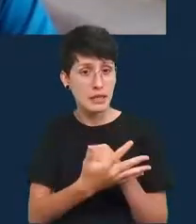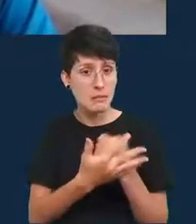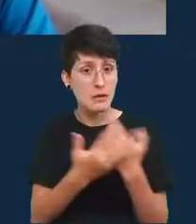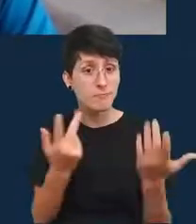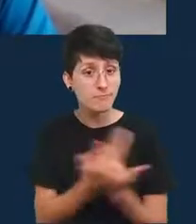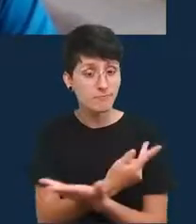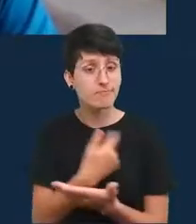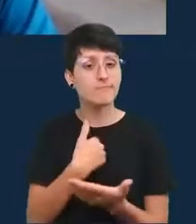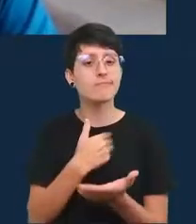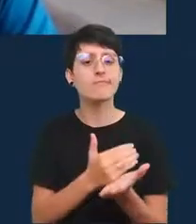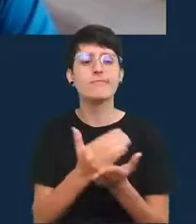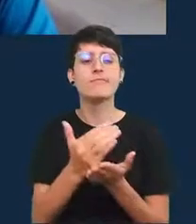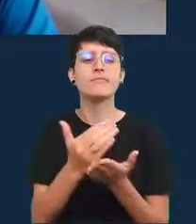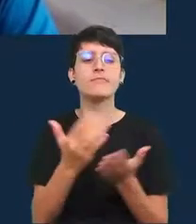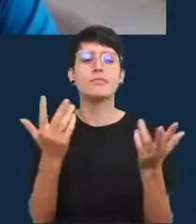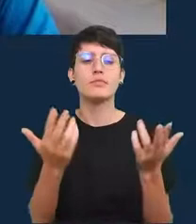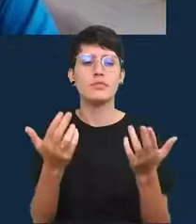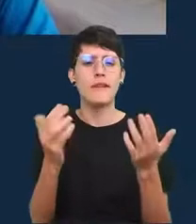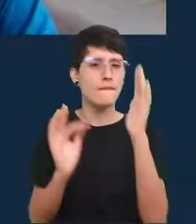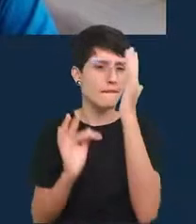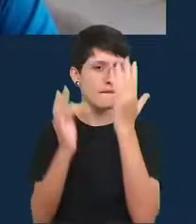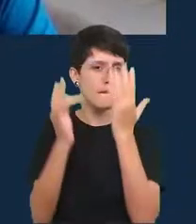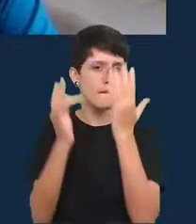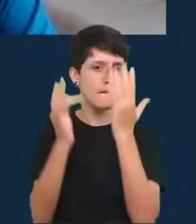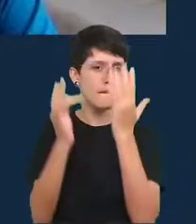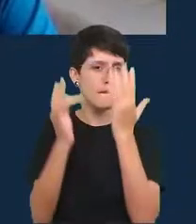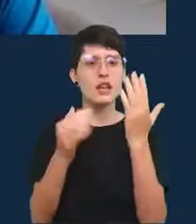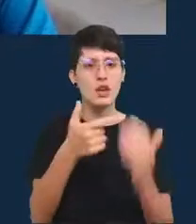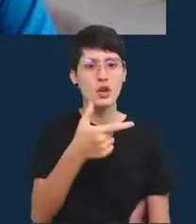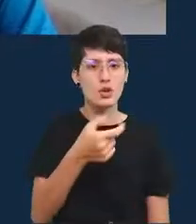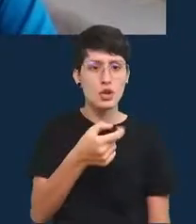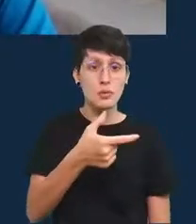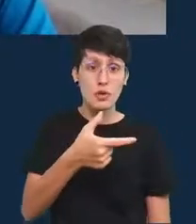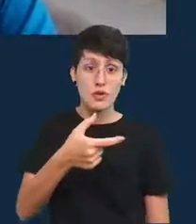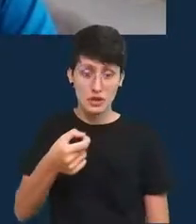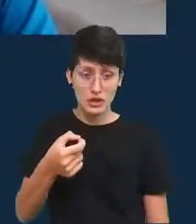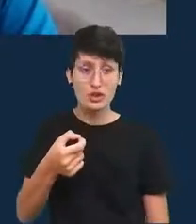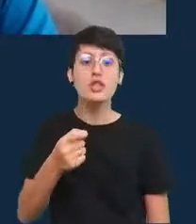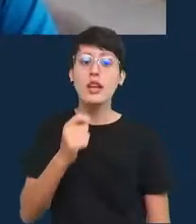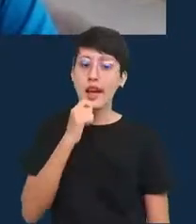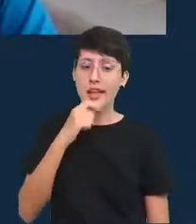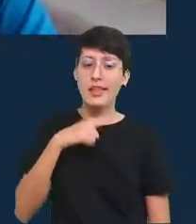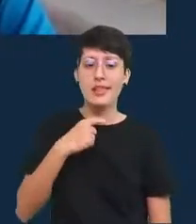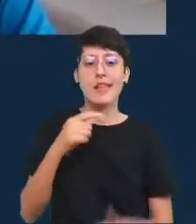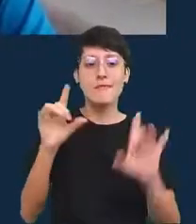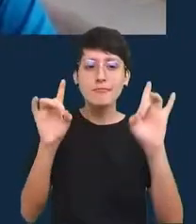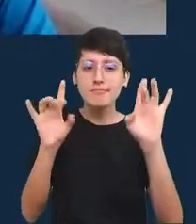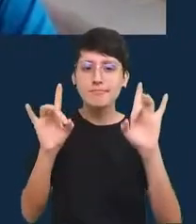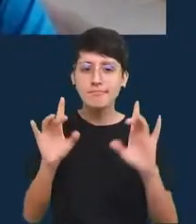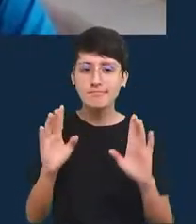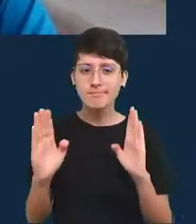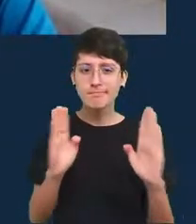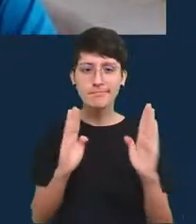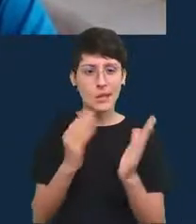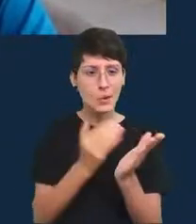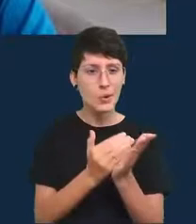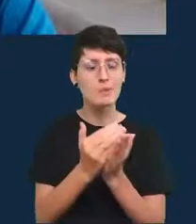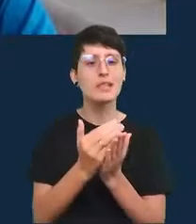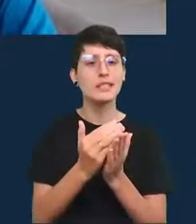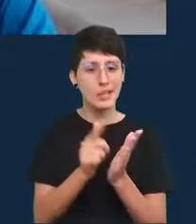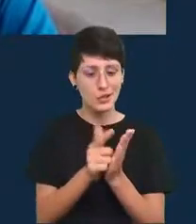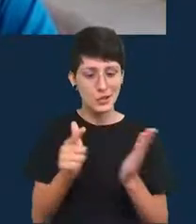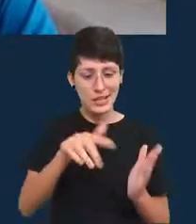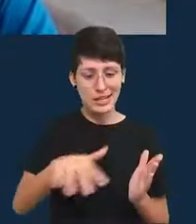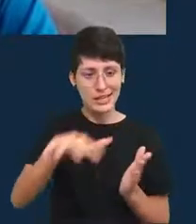comecei em fevereiro de 2020 então foi um momento especial de começar como jornalista de dados